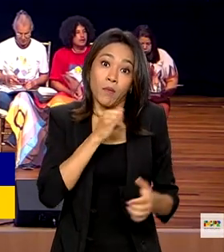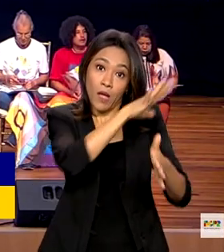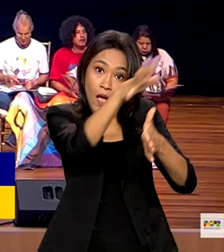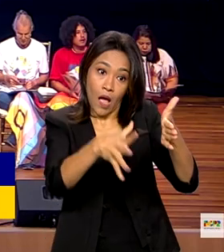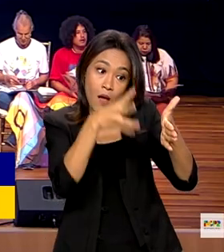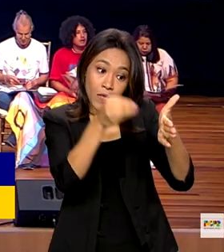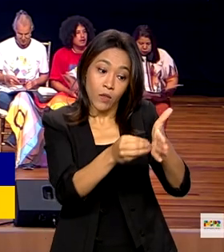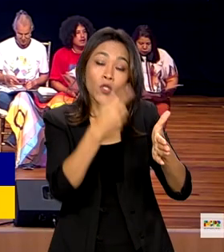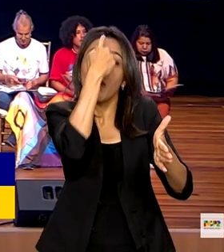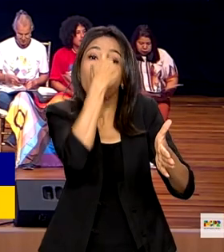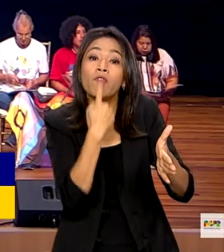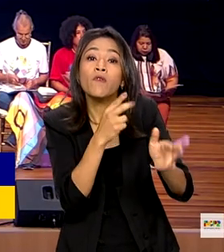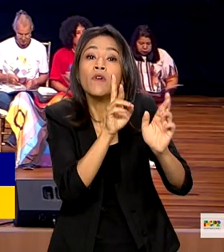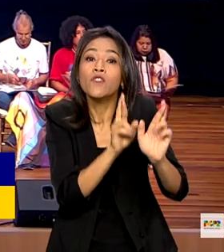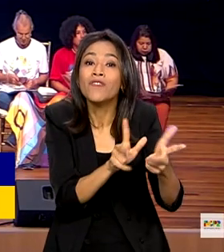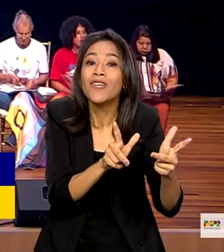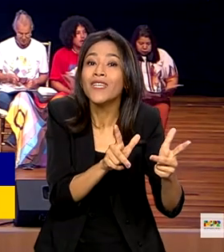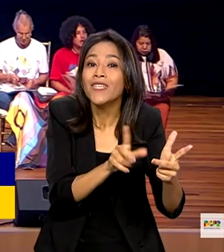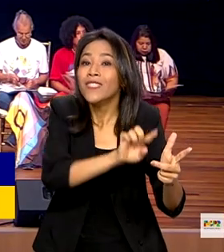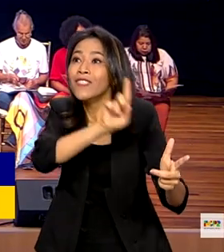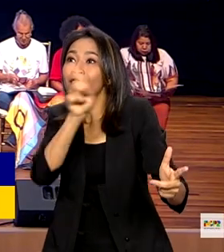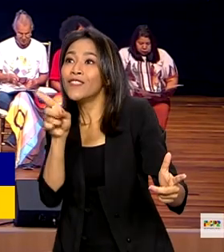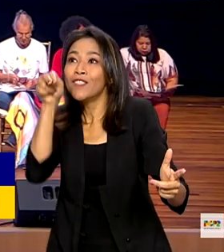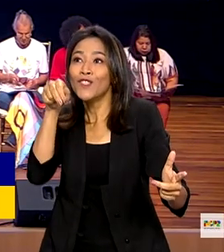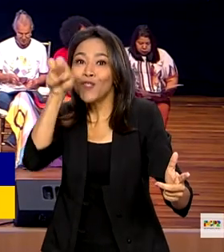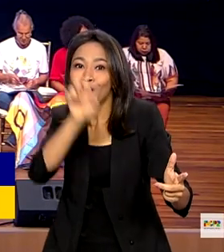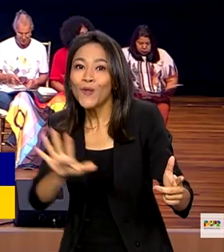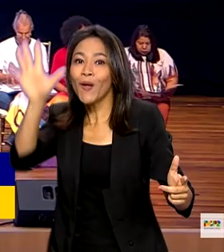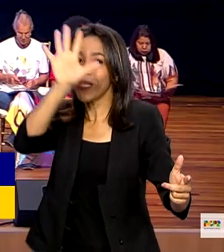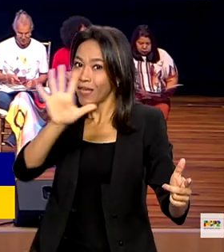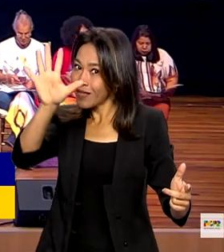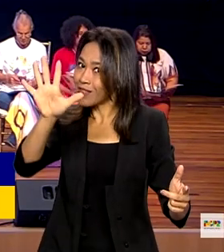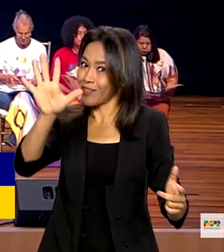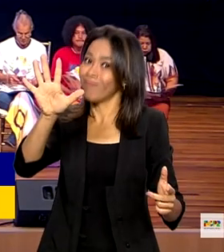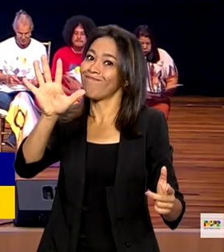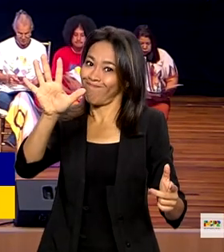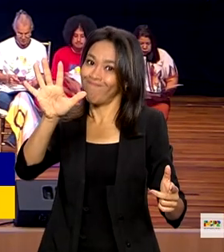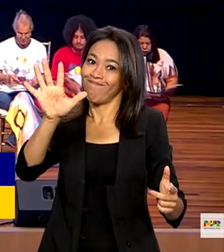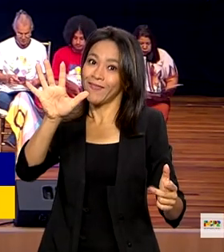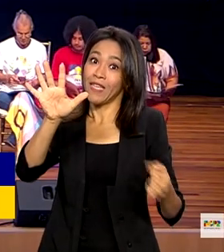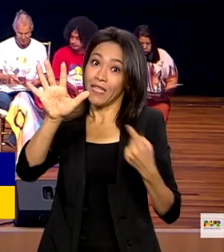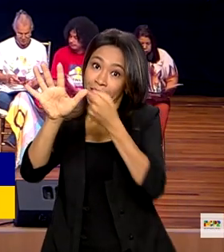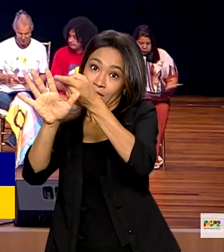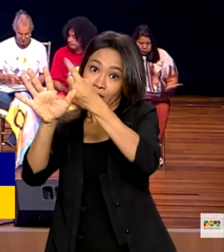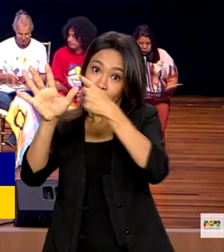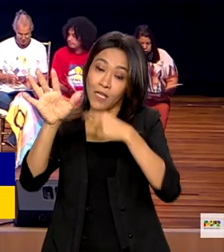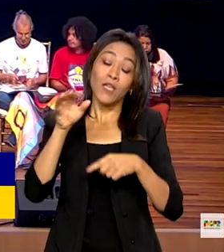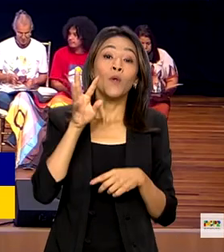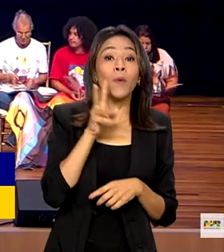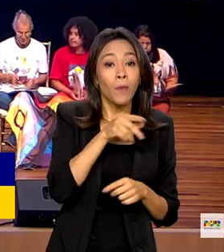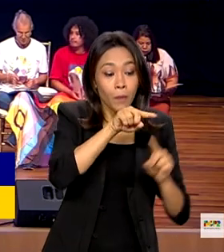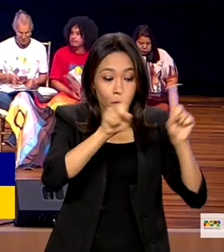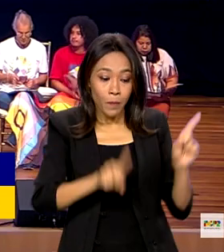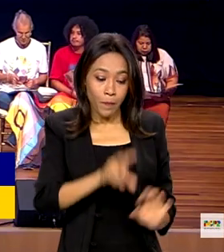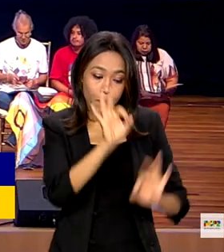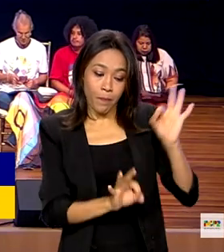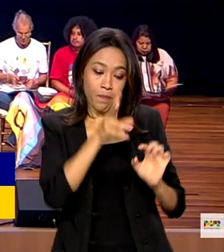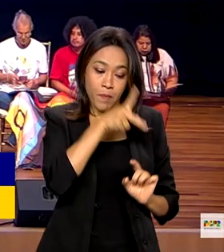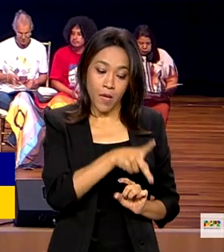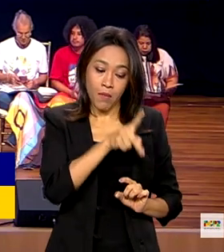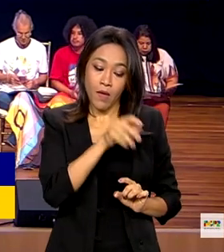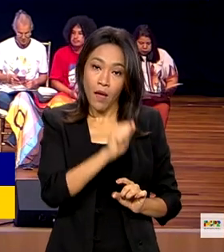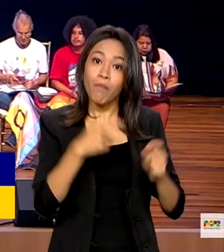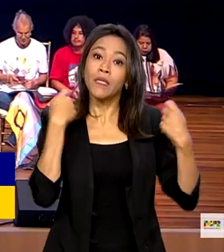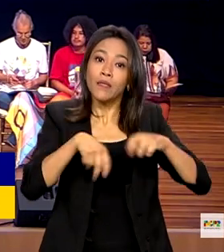um tipo de perfil, a região nordestina tem outro perfil. E o PPA tem que dar essa